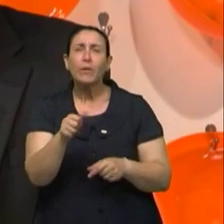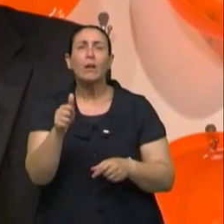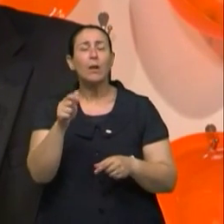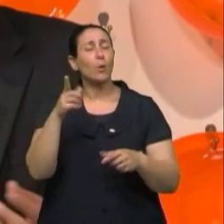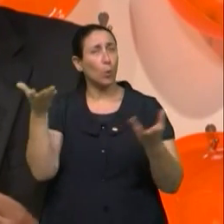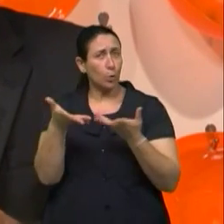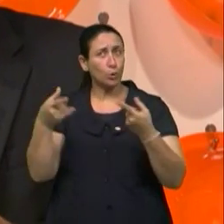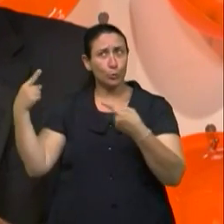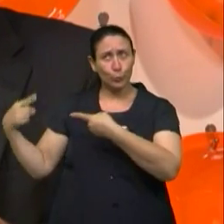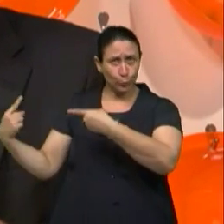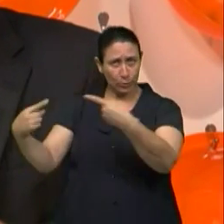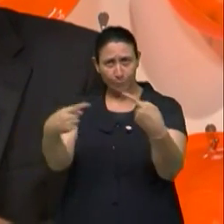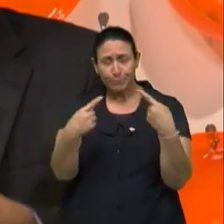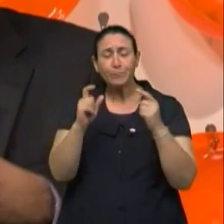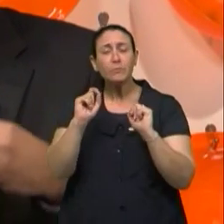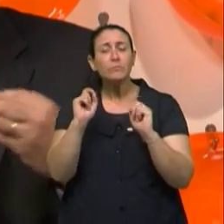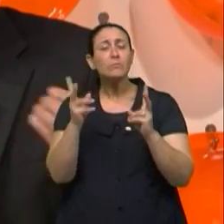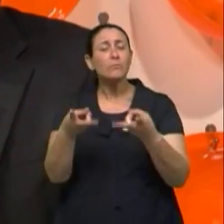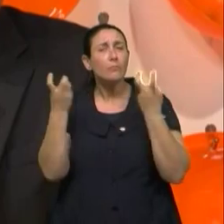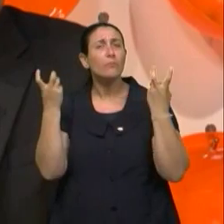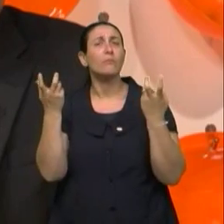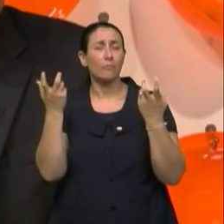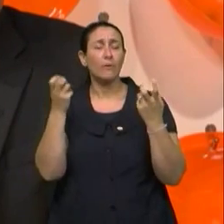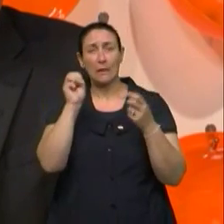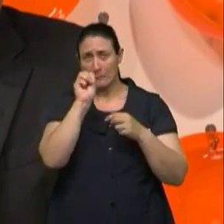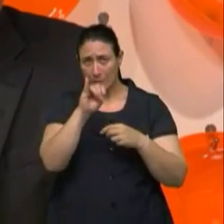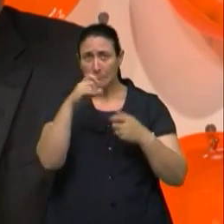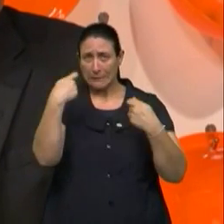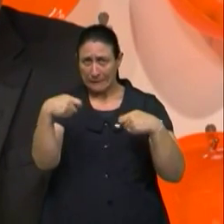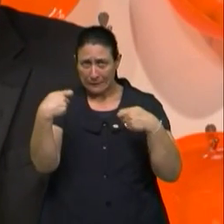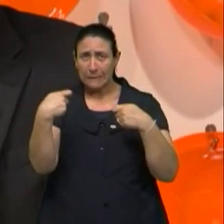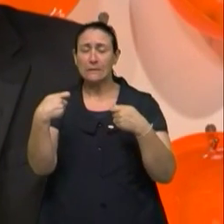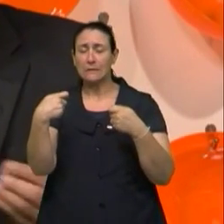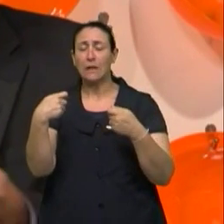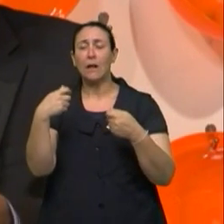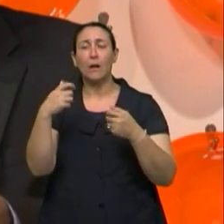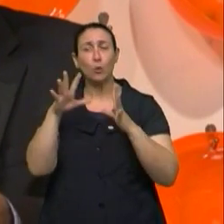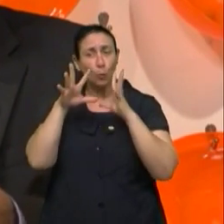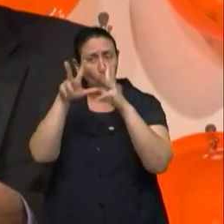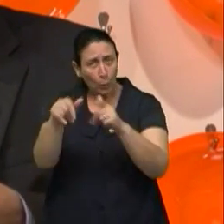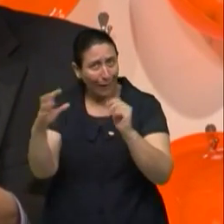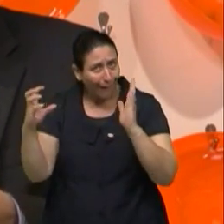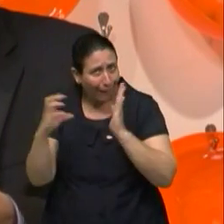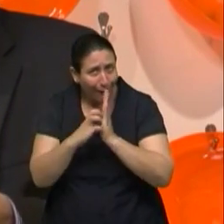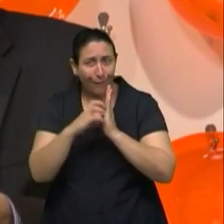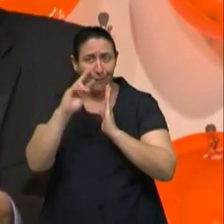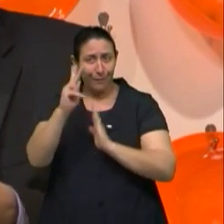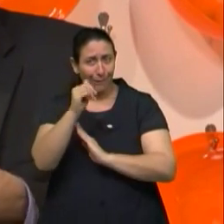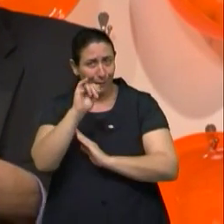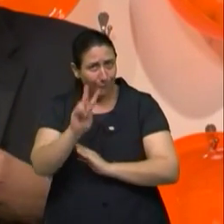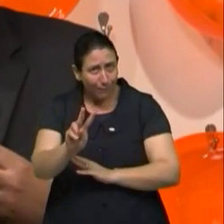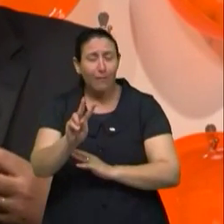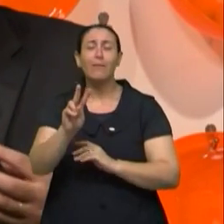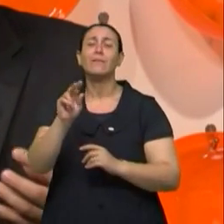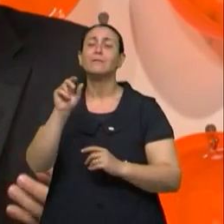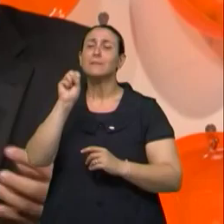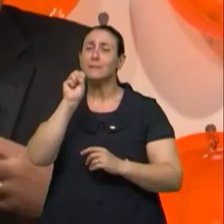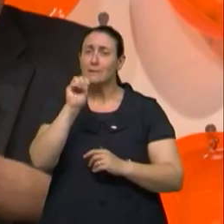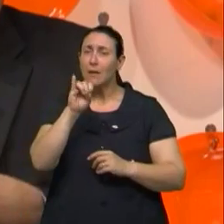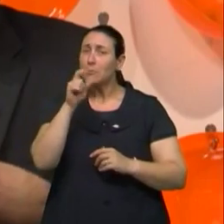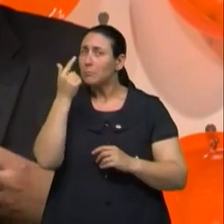atual, né? Se tem que tratar todas as pessoas com HIV, se tem que esperar um pouquinho até a